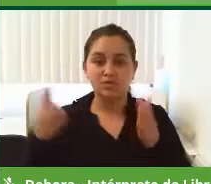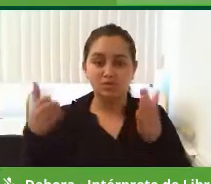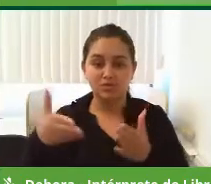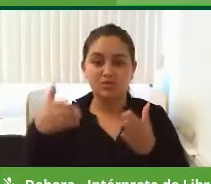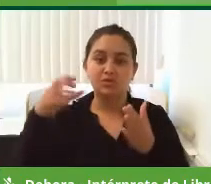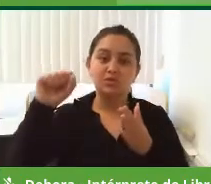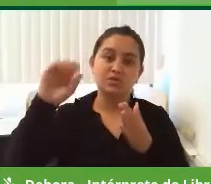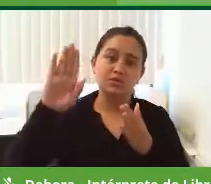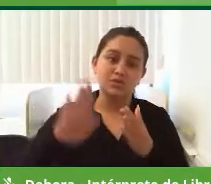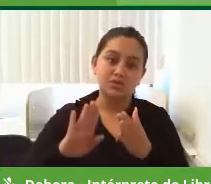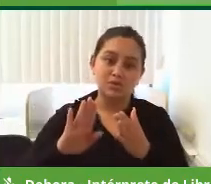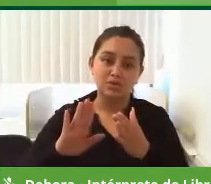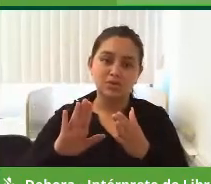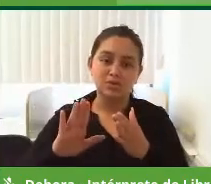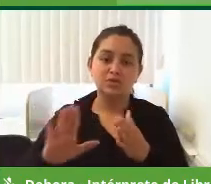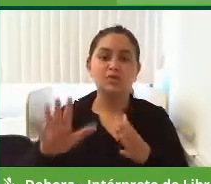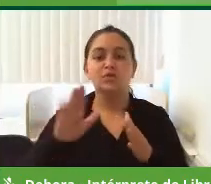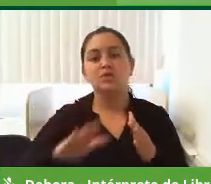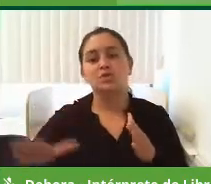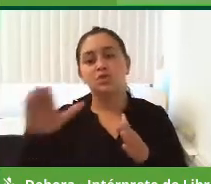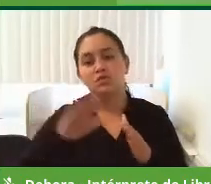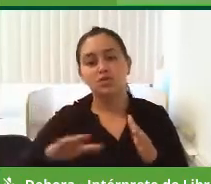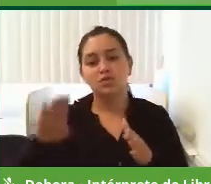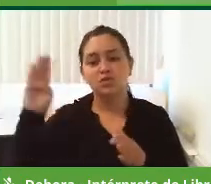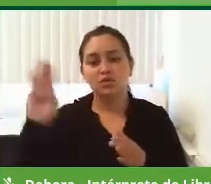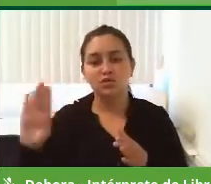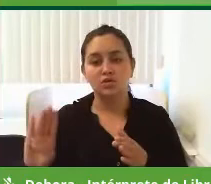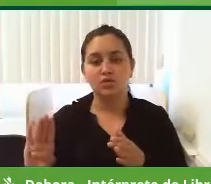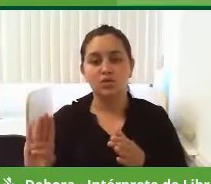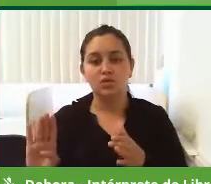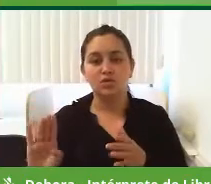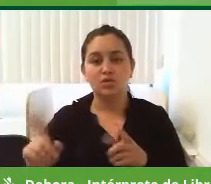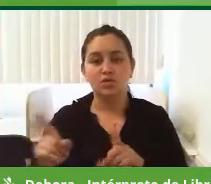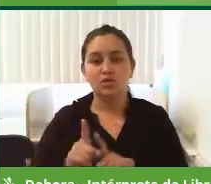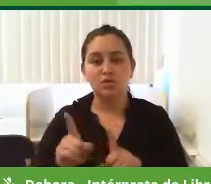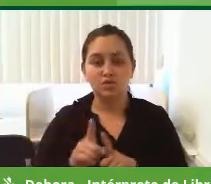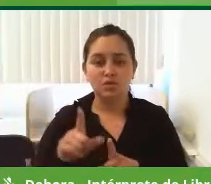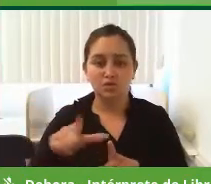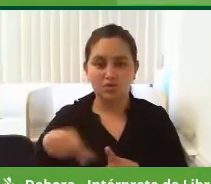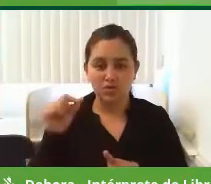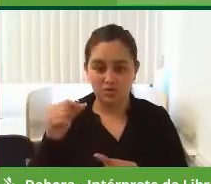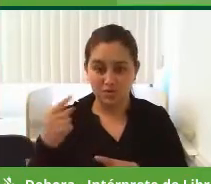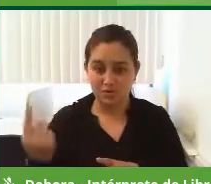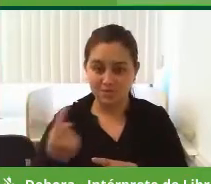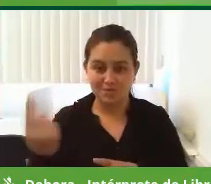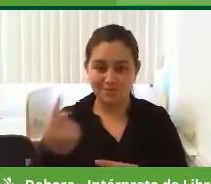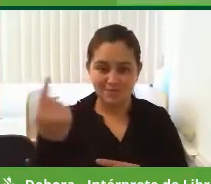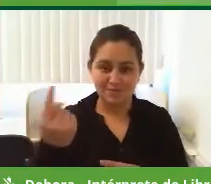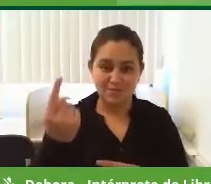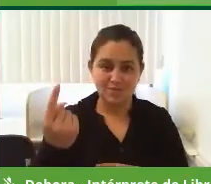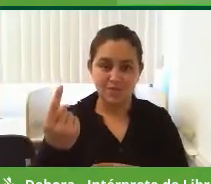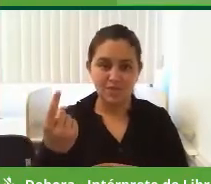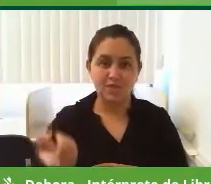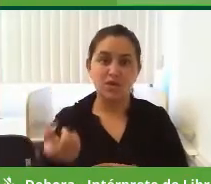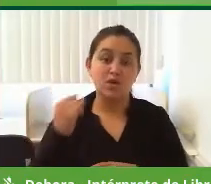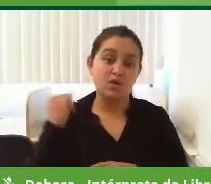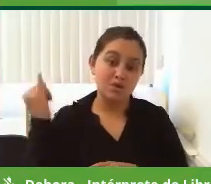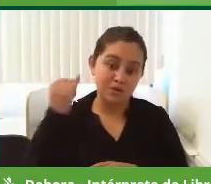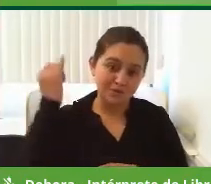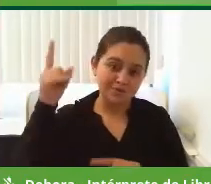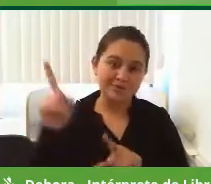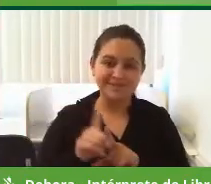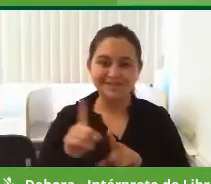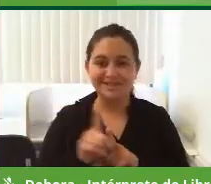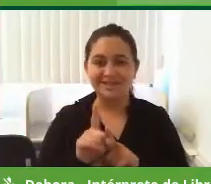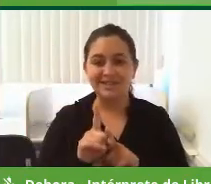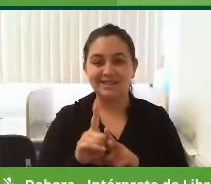Bento e para o Brasil, nós, assim, optamos por sair sozinhos. E foi uma das questões mais importantes para nós, porque